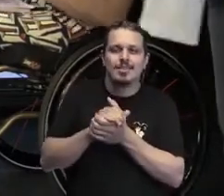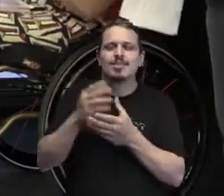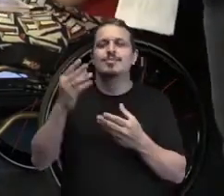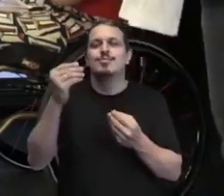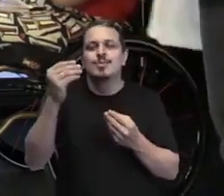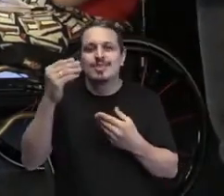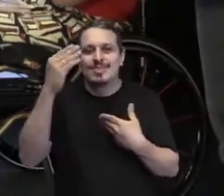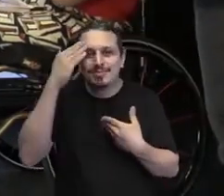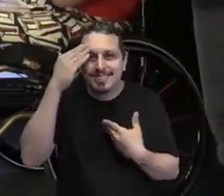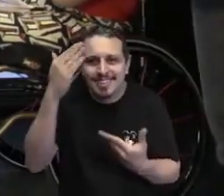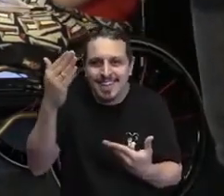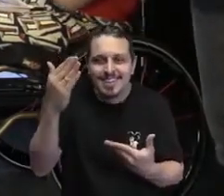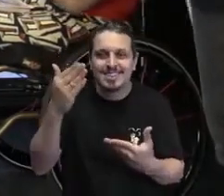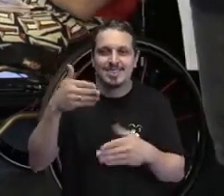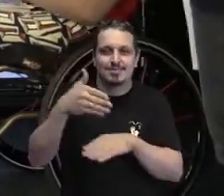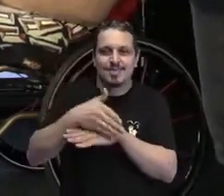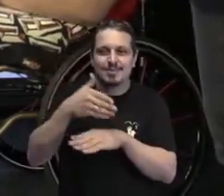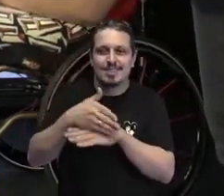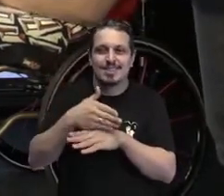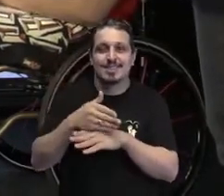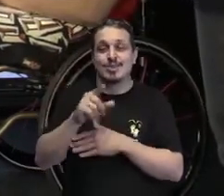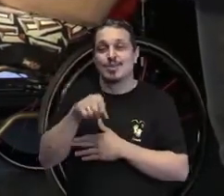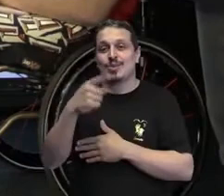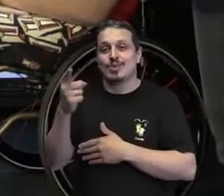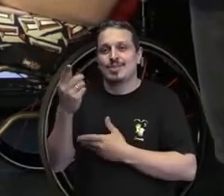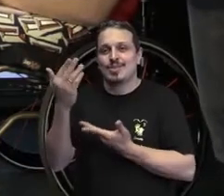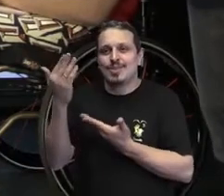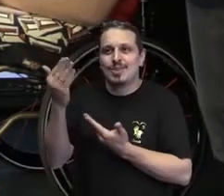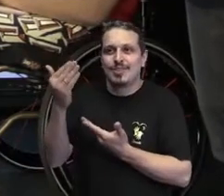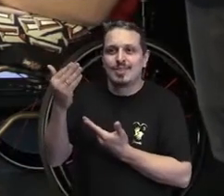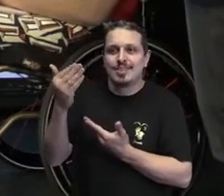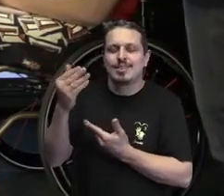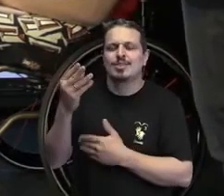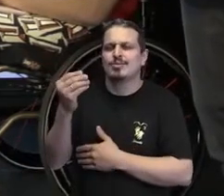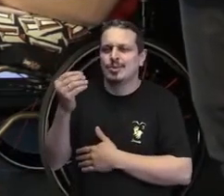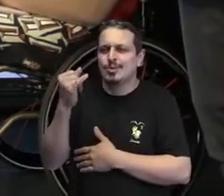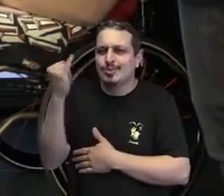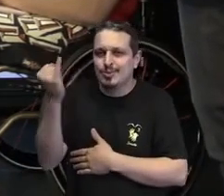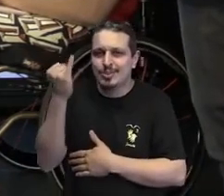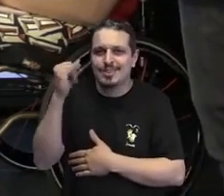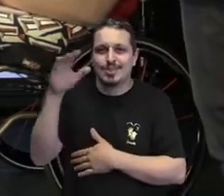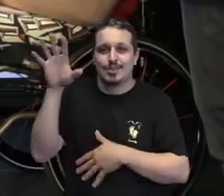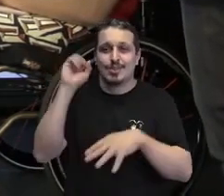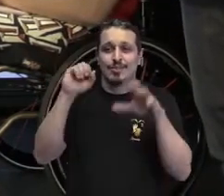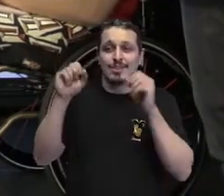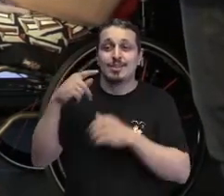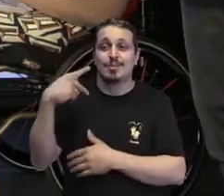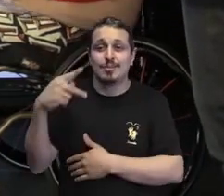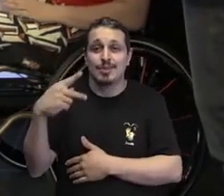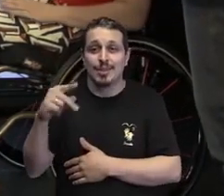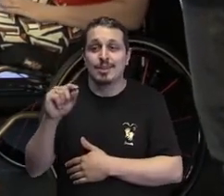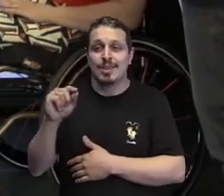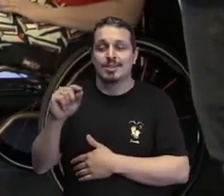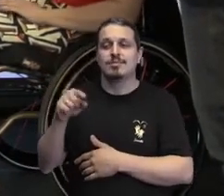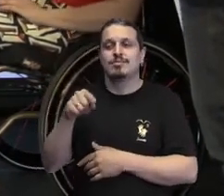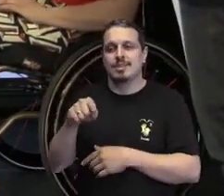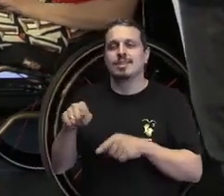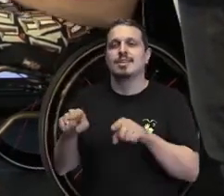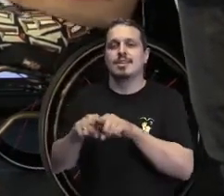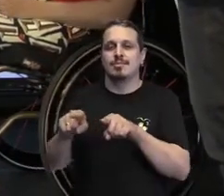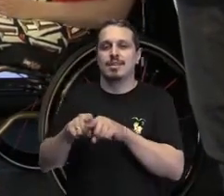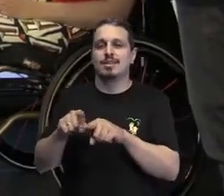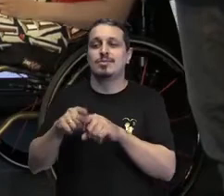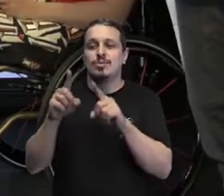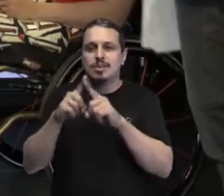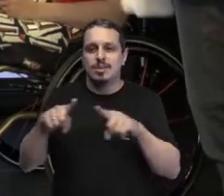de vocês. A gente tem outros jovens pra receber aqui agora. foi muito importante ouvir cada um de vocês aqui. Muito obrigado. Deus abençoe. E